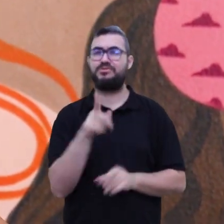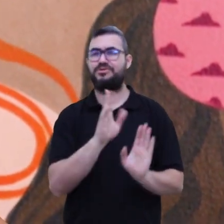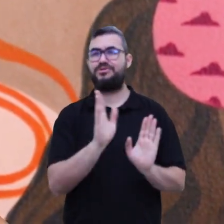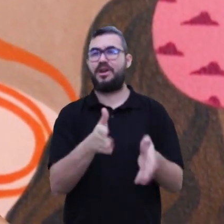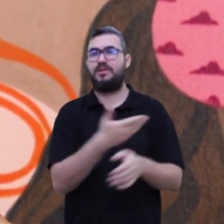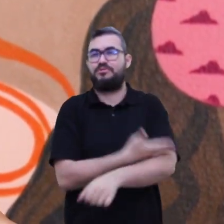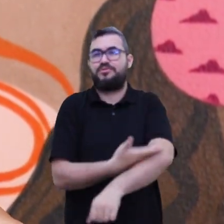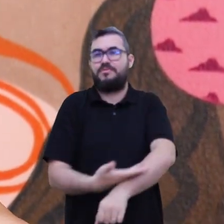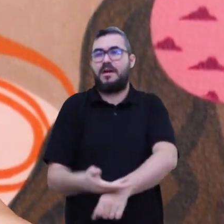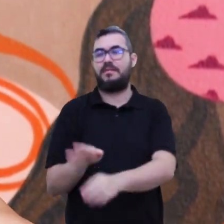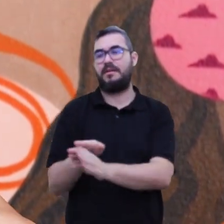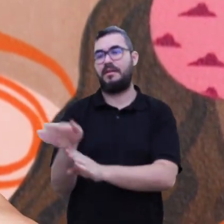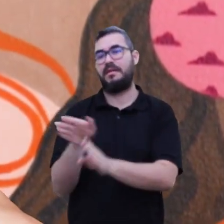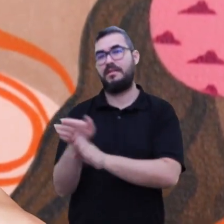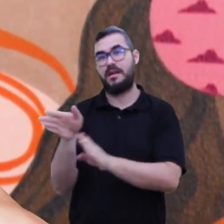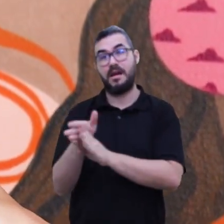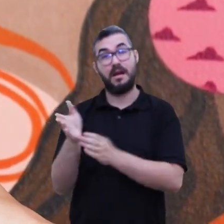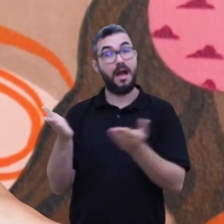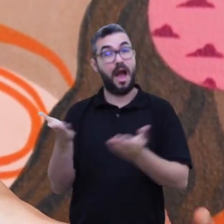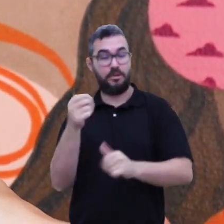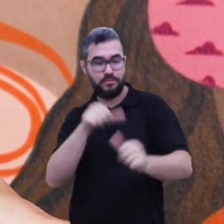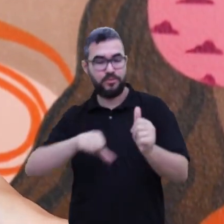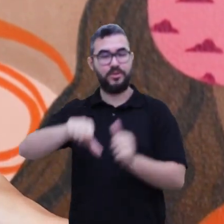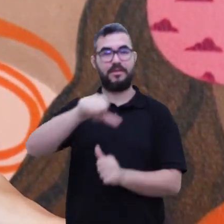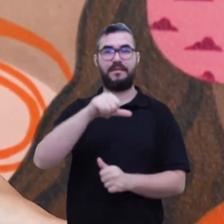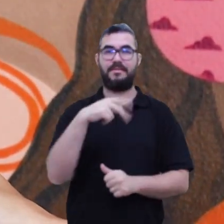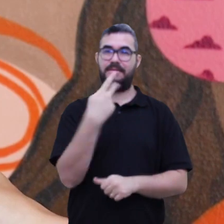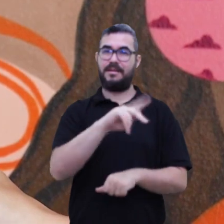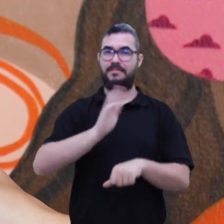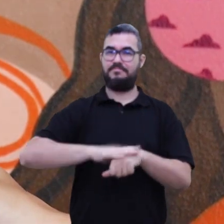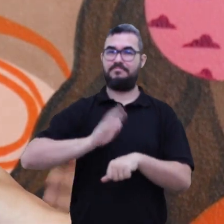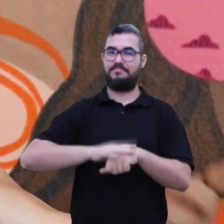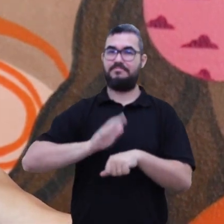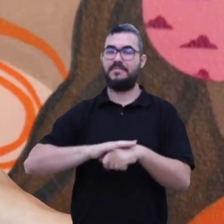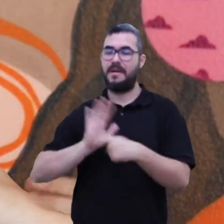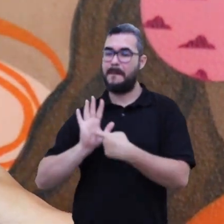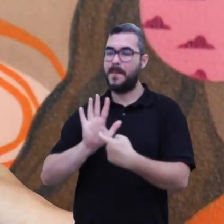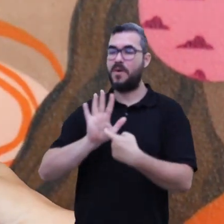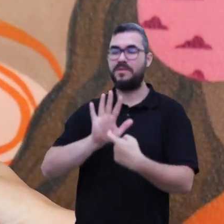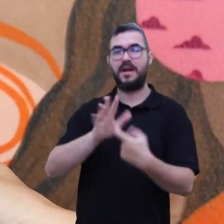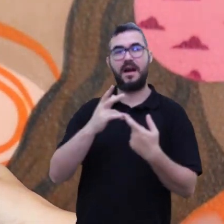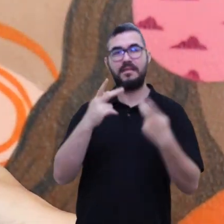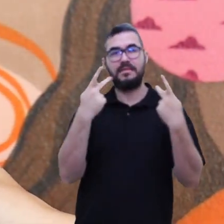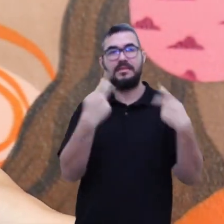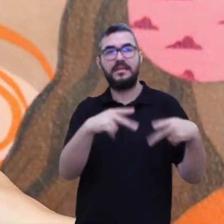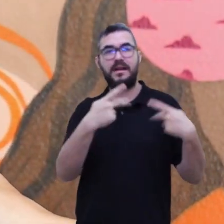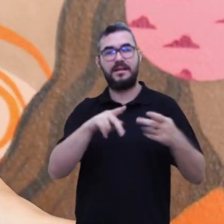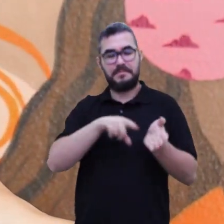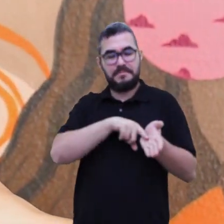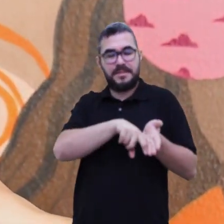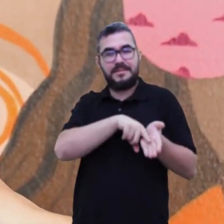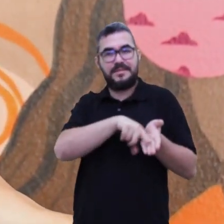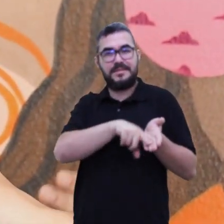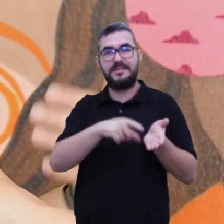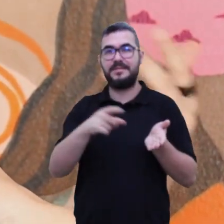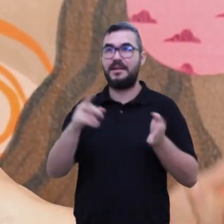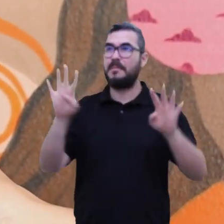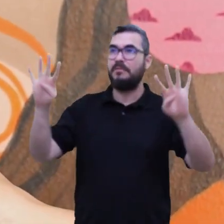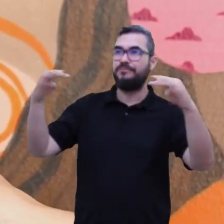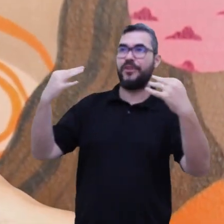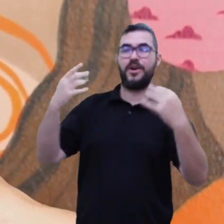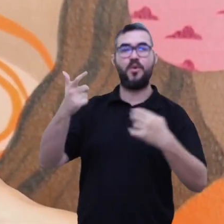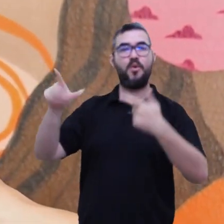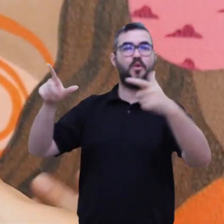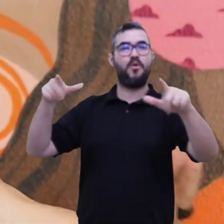assim também os professores que estão sempre acostumados apenas a orientar, eles vão estar lá presentes, apresentando suas próprias pesquisas, apresentando para